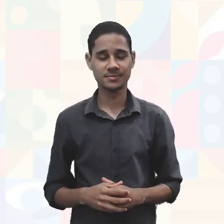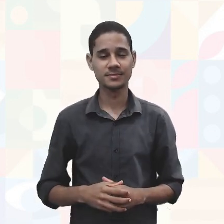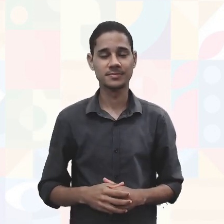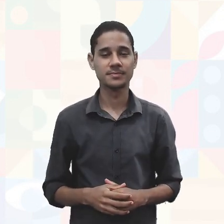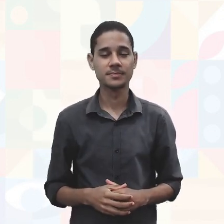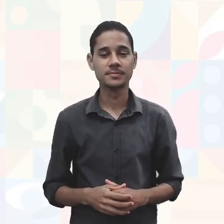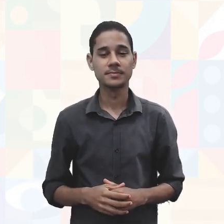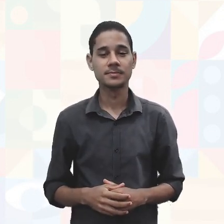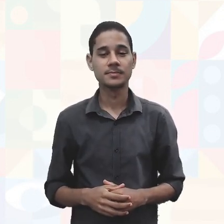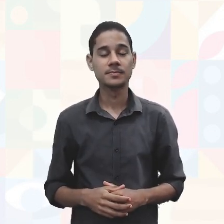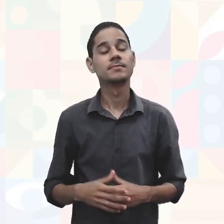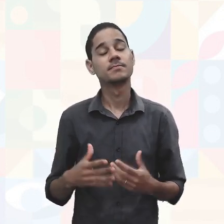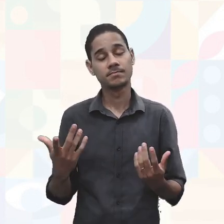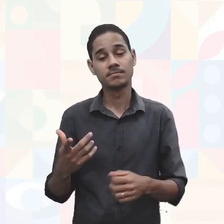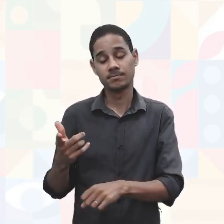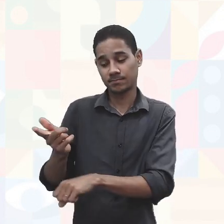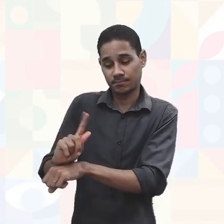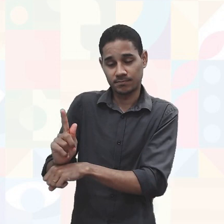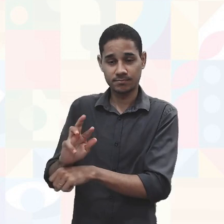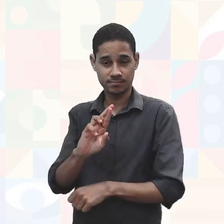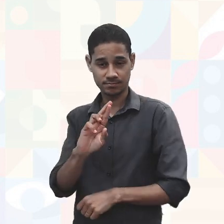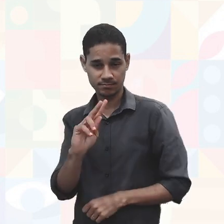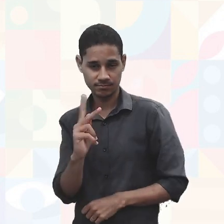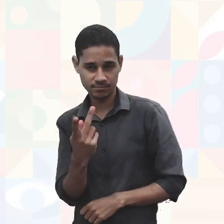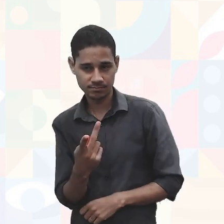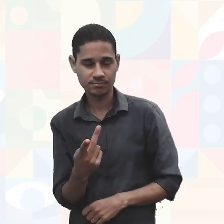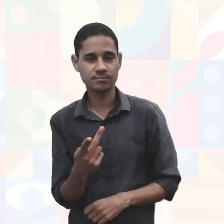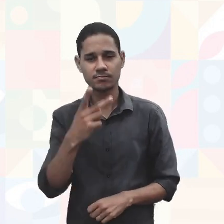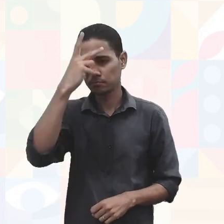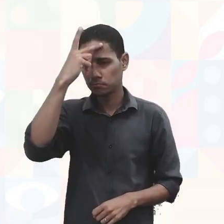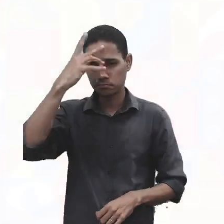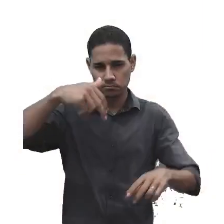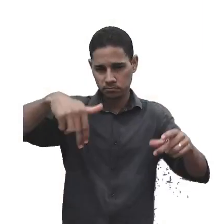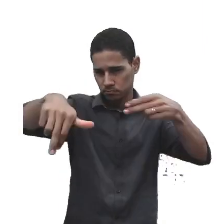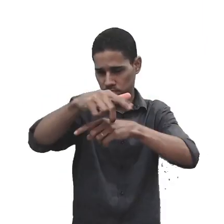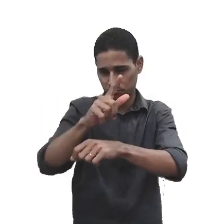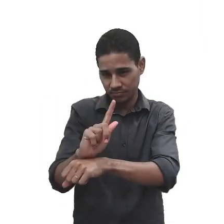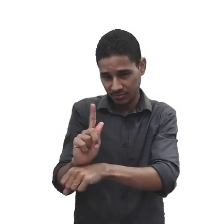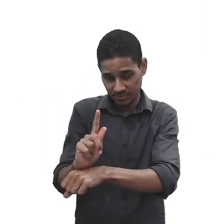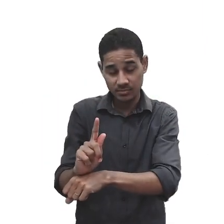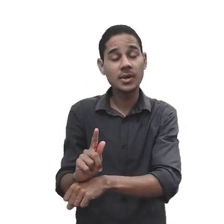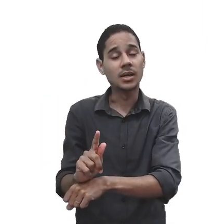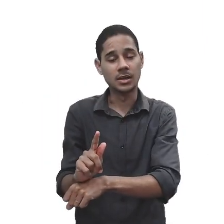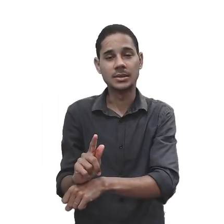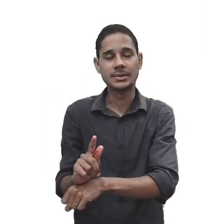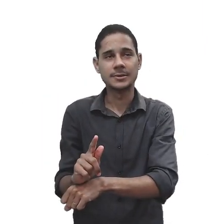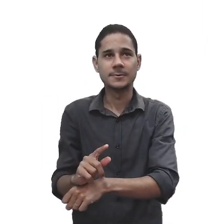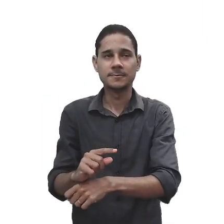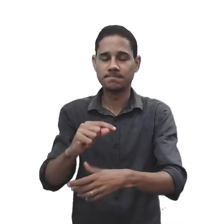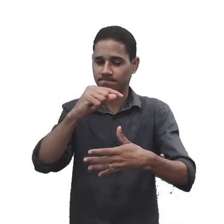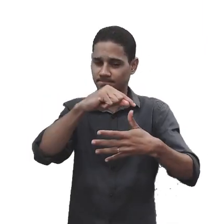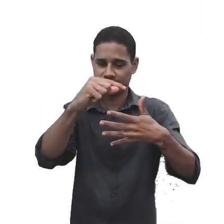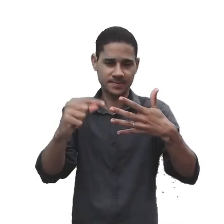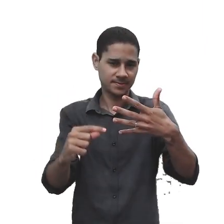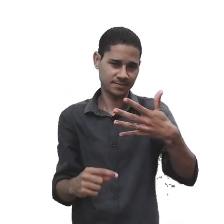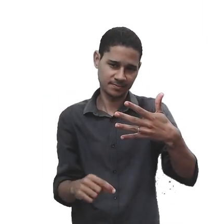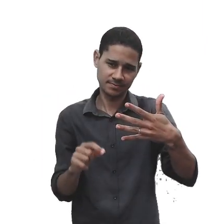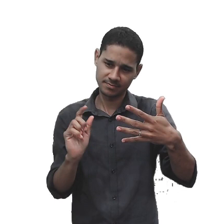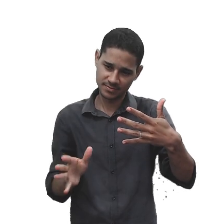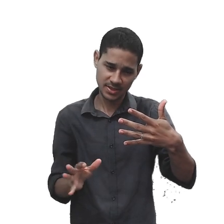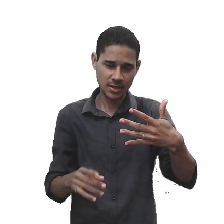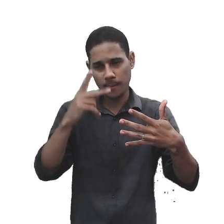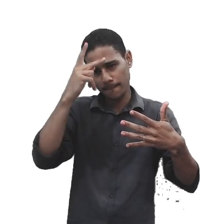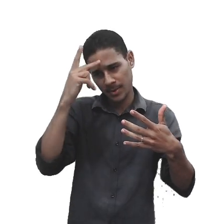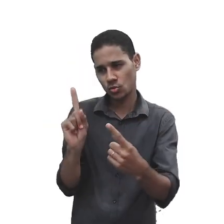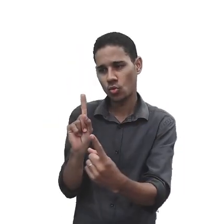A gestão de recursos humanos, de gestão de pessoas, abrange vários fatores, como no tratamento, como eu já falei,